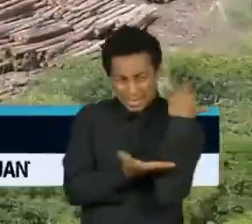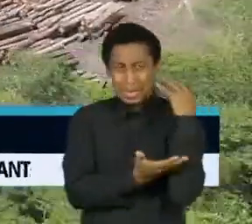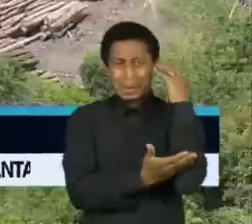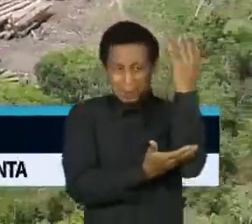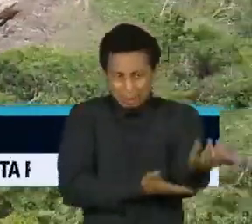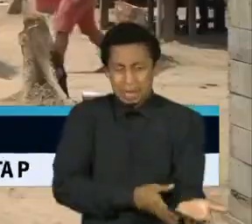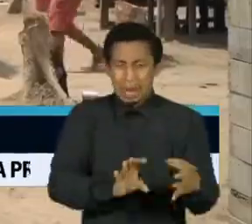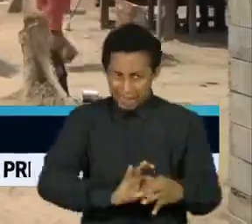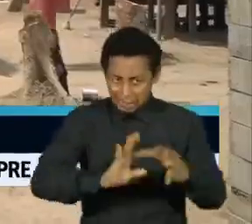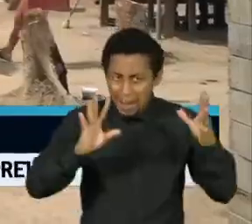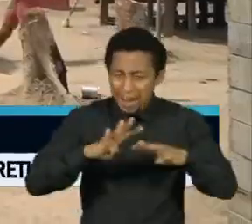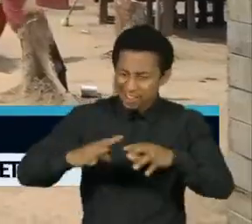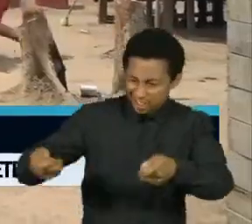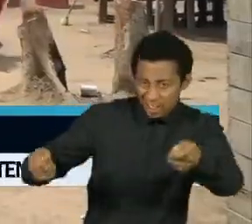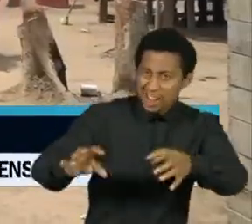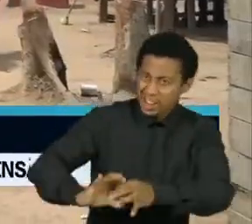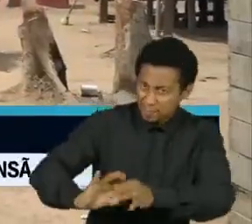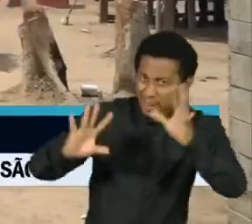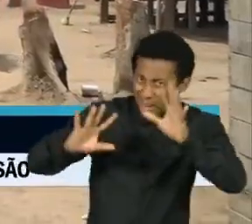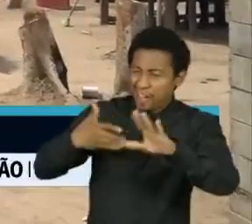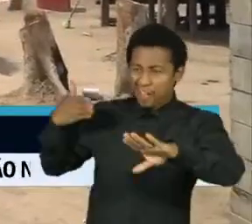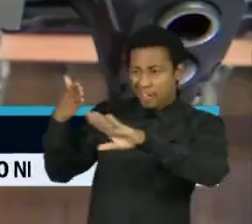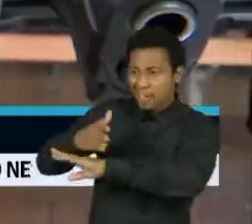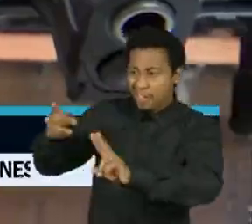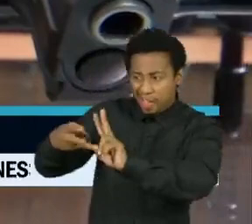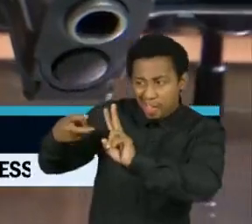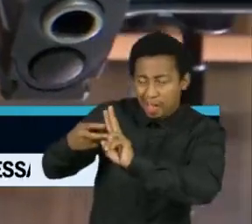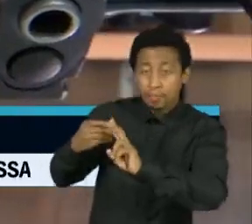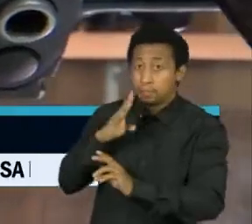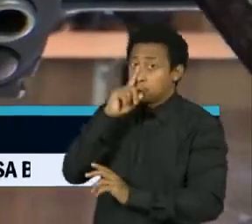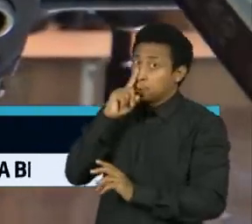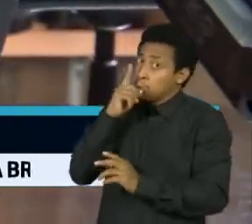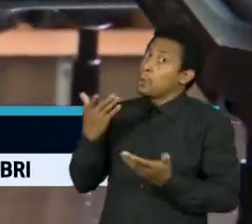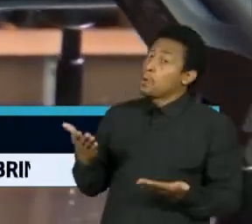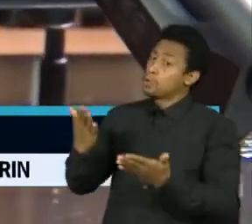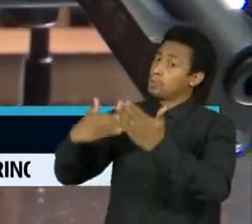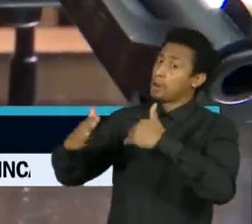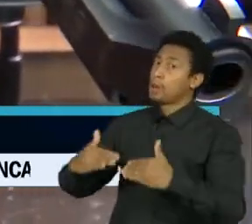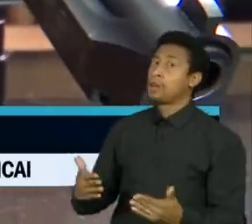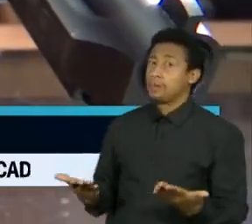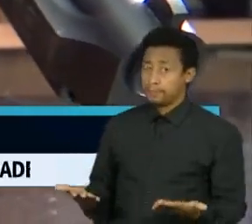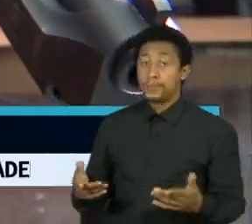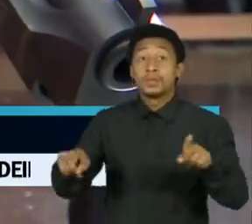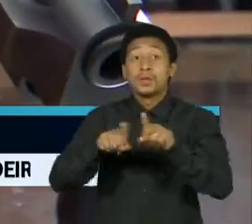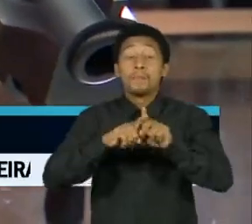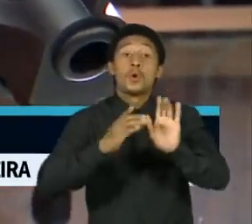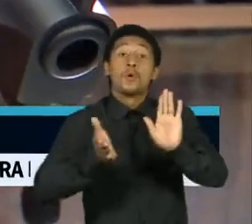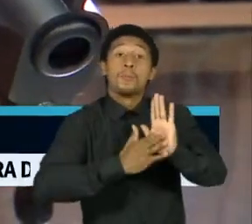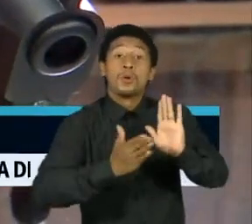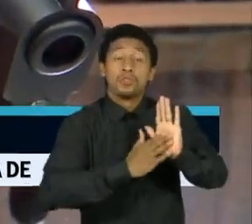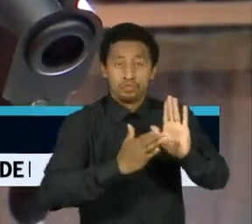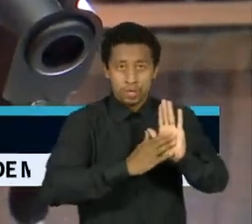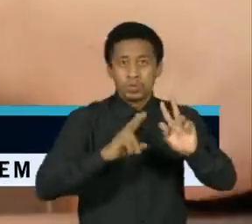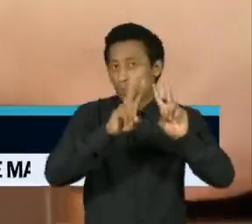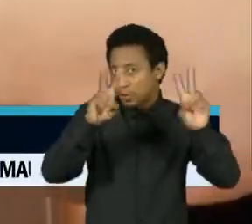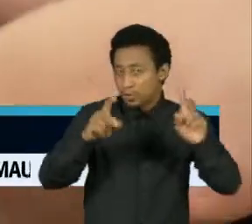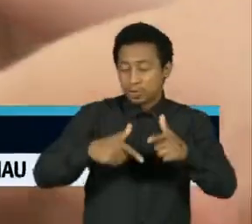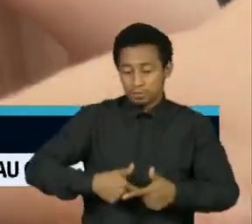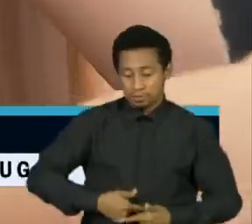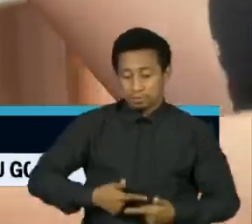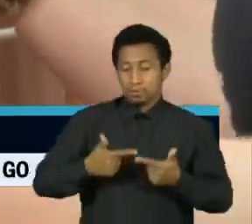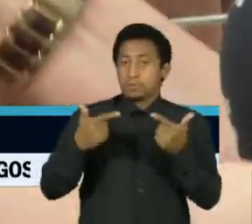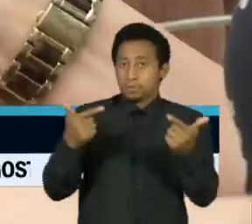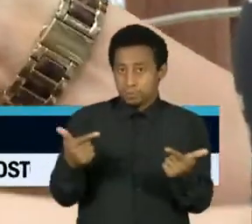na proteção de biomas e de populações tradicionais. Na pauta de costumes, há ainda o projeto que prevê a ampliação do rol de